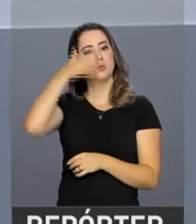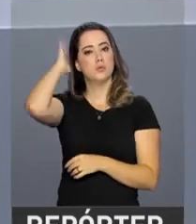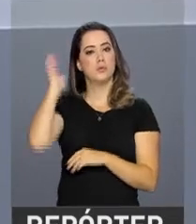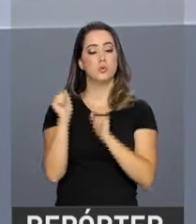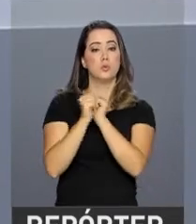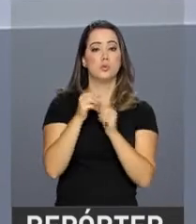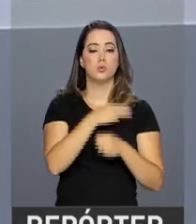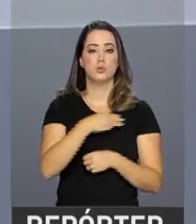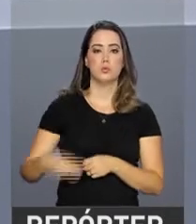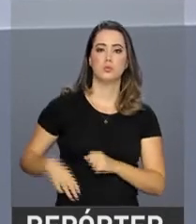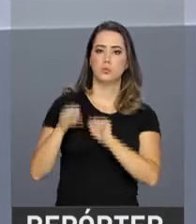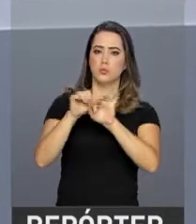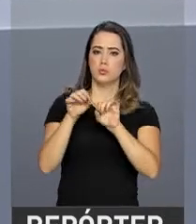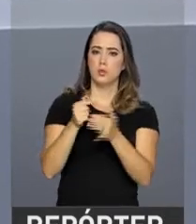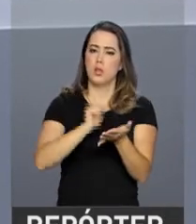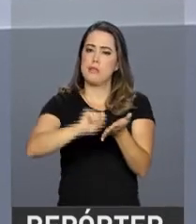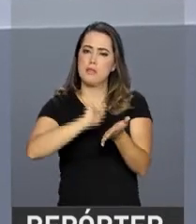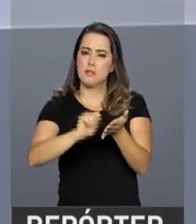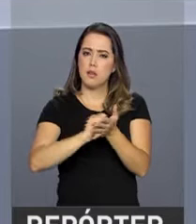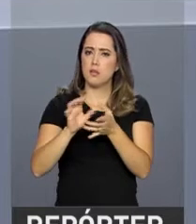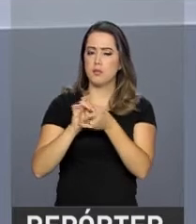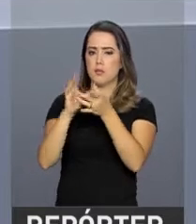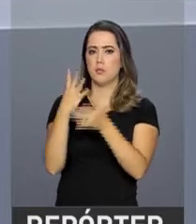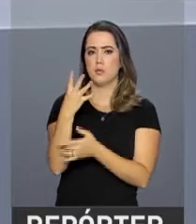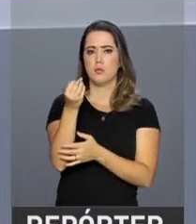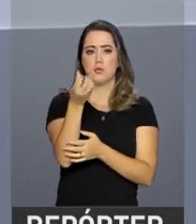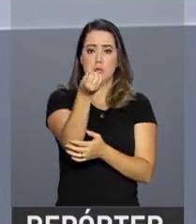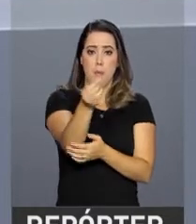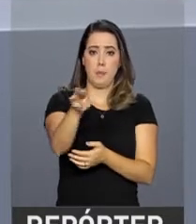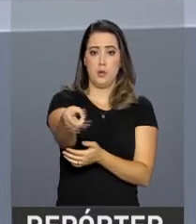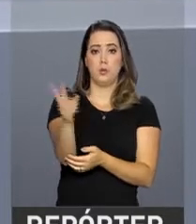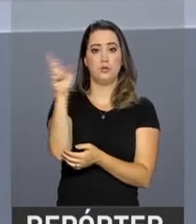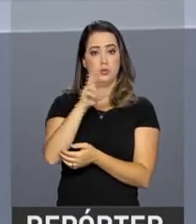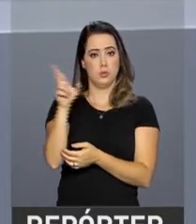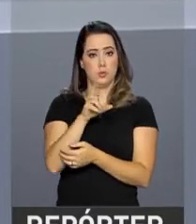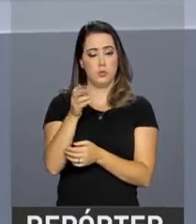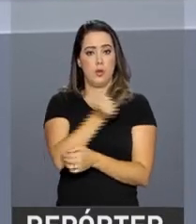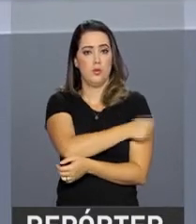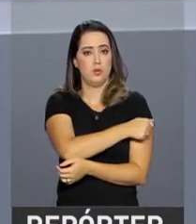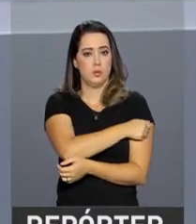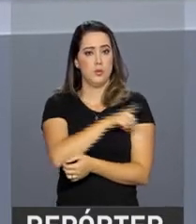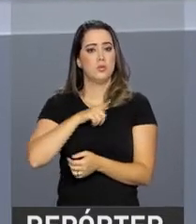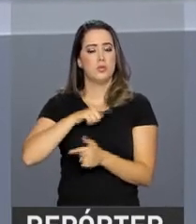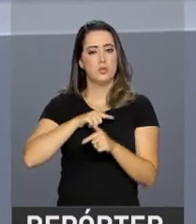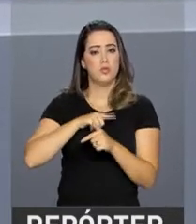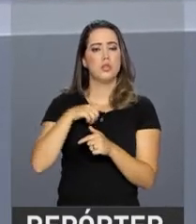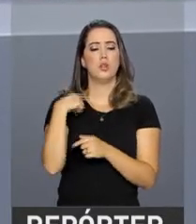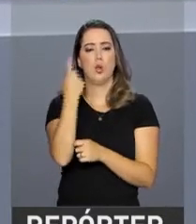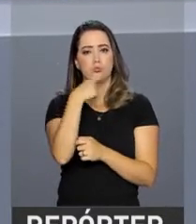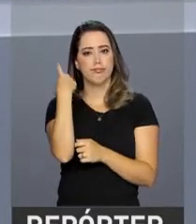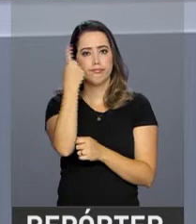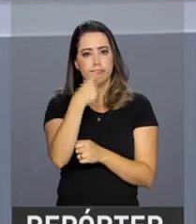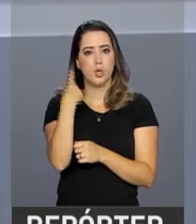ministro da Educação, Mendonça Filho, assinaram a liberação de 406 milhões de reais para que os alunos tenham atividades durante